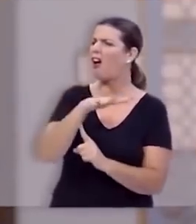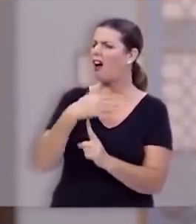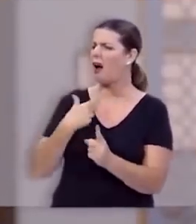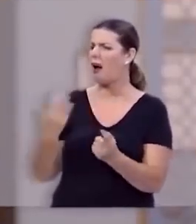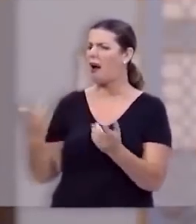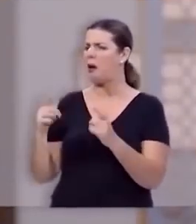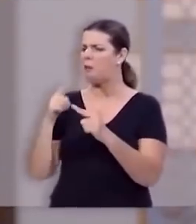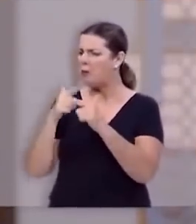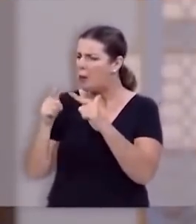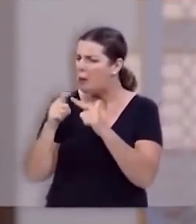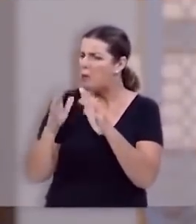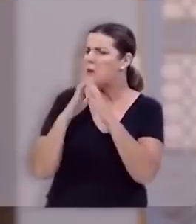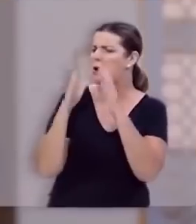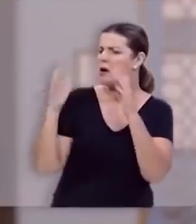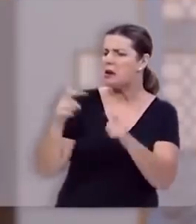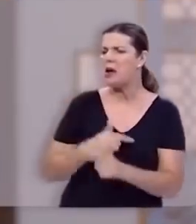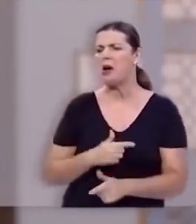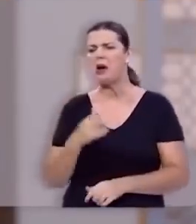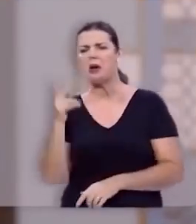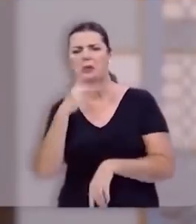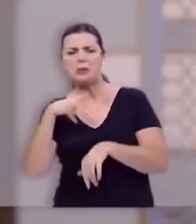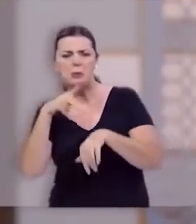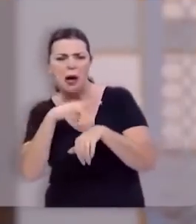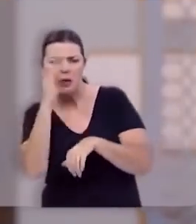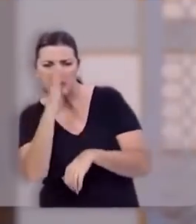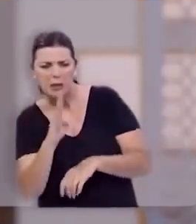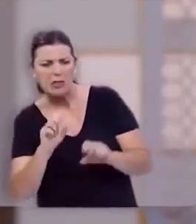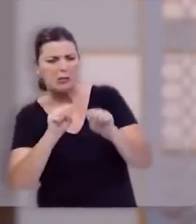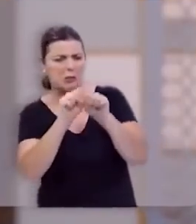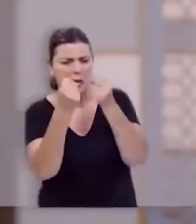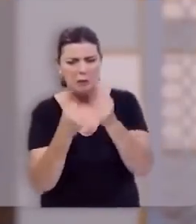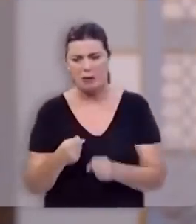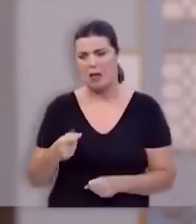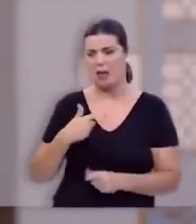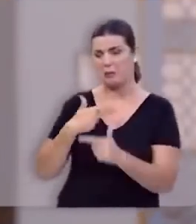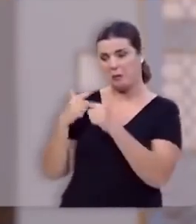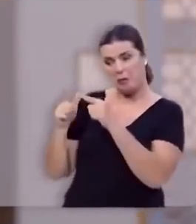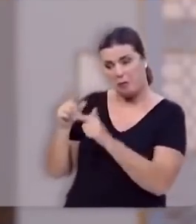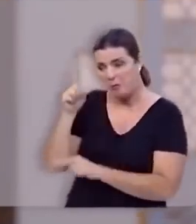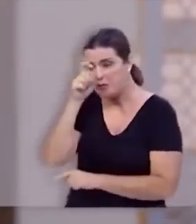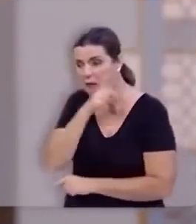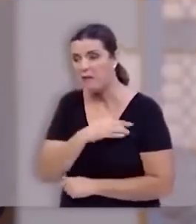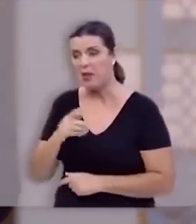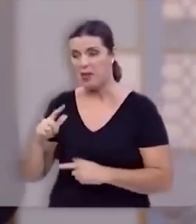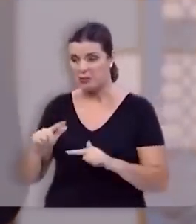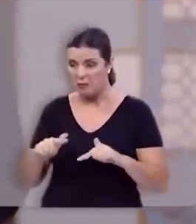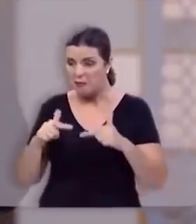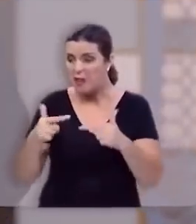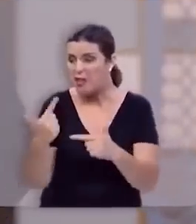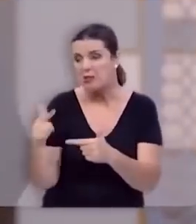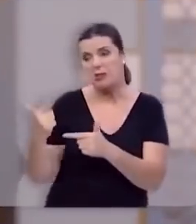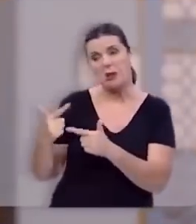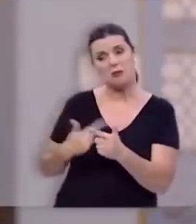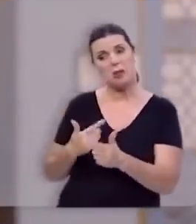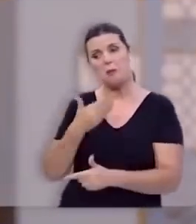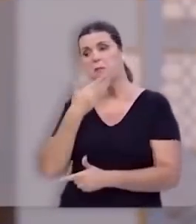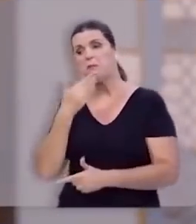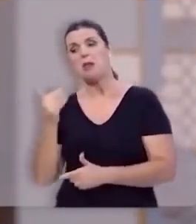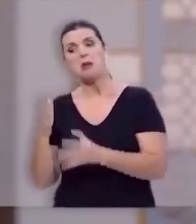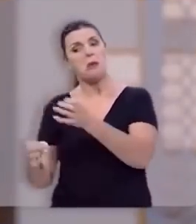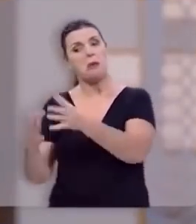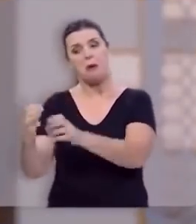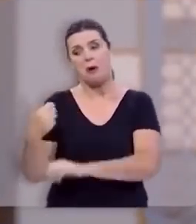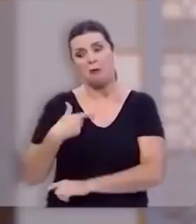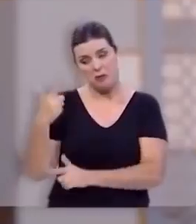quebrado, a situação é difícil, você não vai para frente, é melhor você não enfrentar as lutas